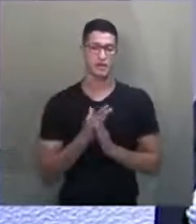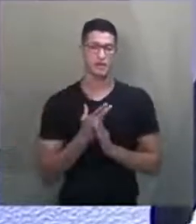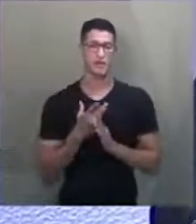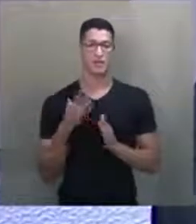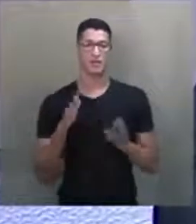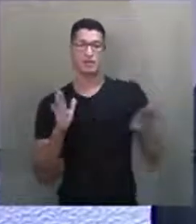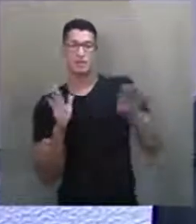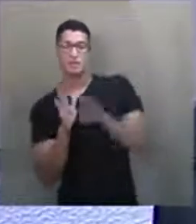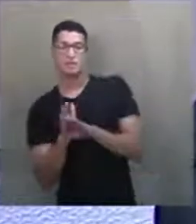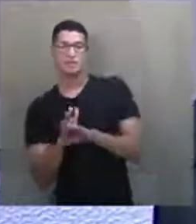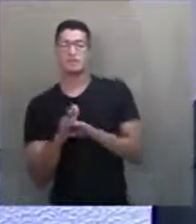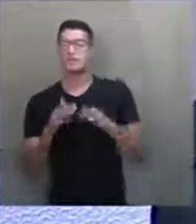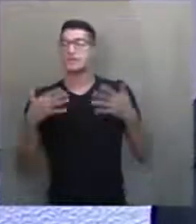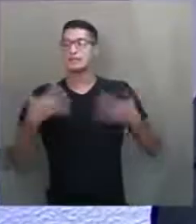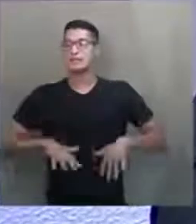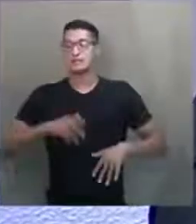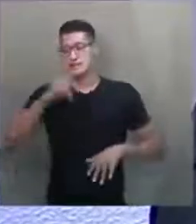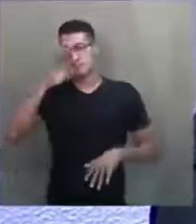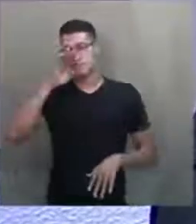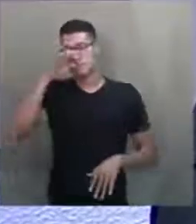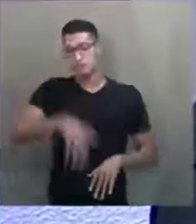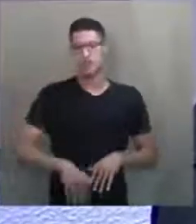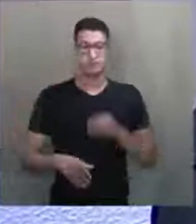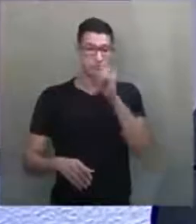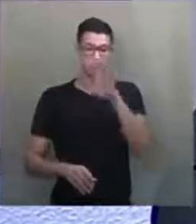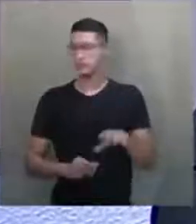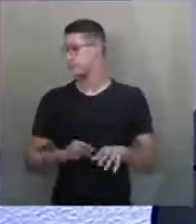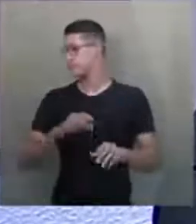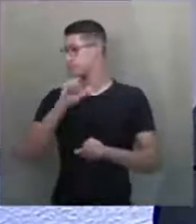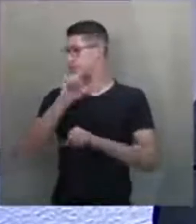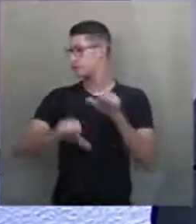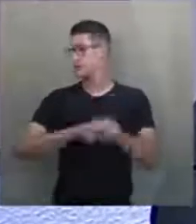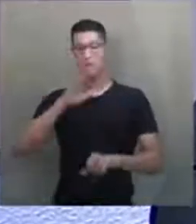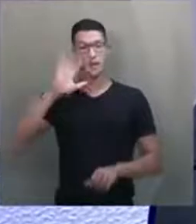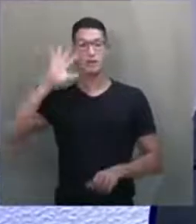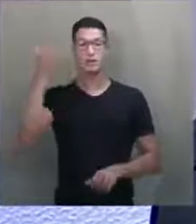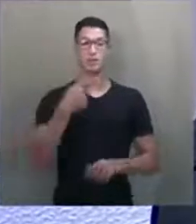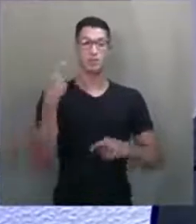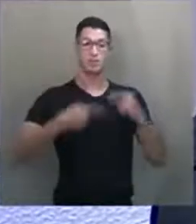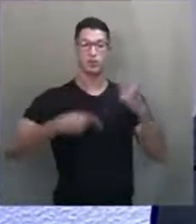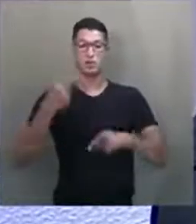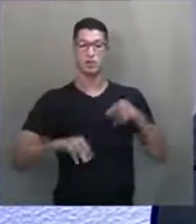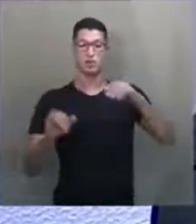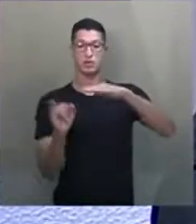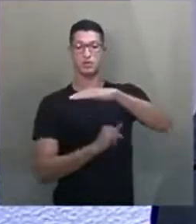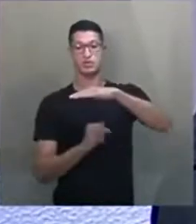E chegou-se ao cúmulo de transformar uma decisão política e institucional